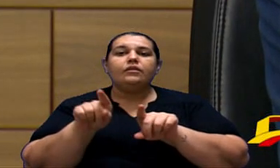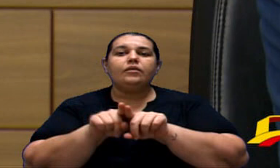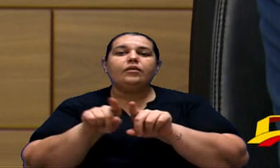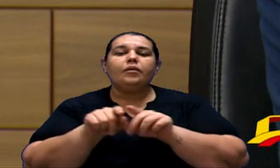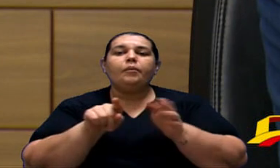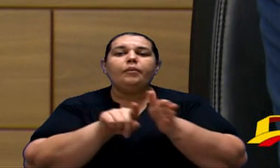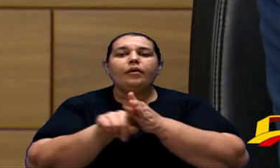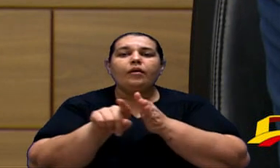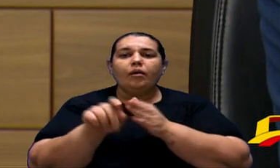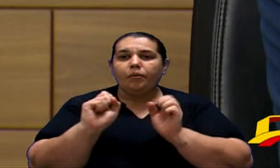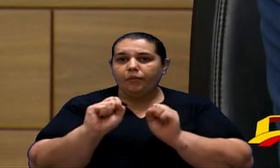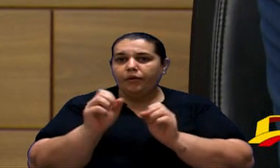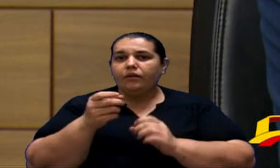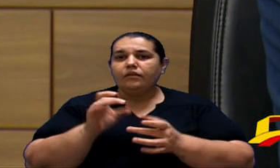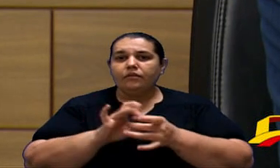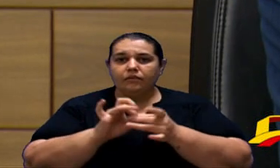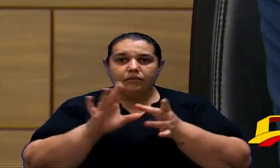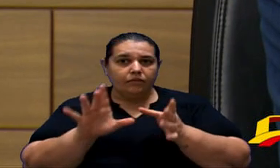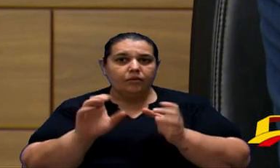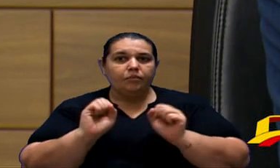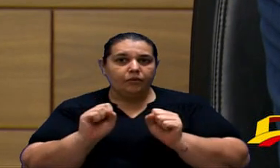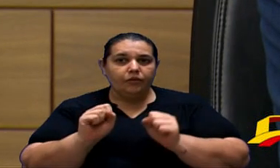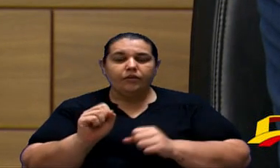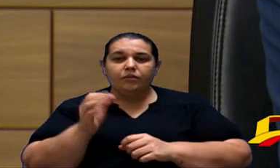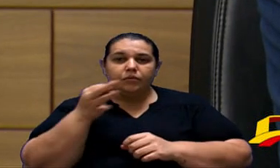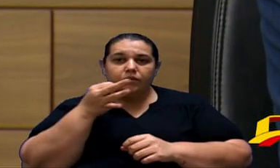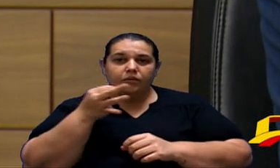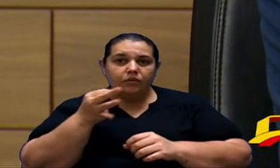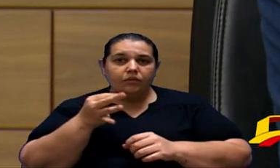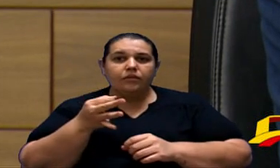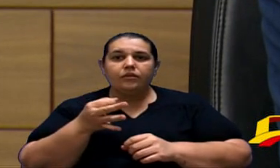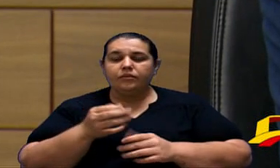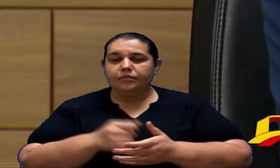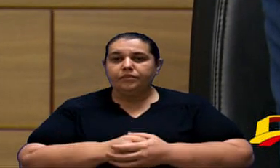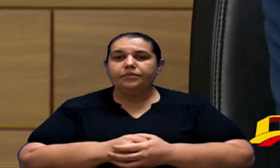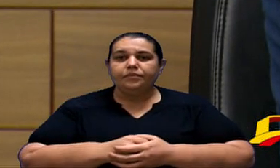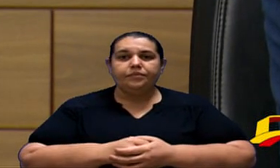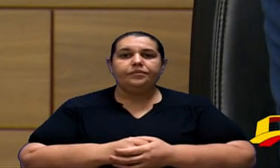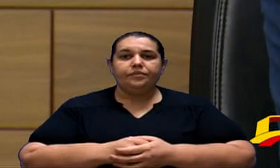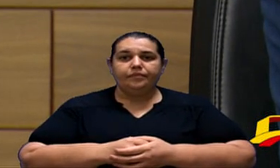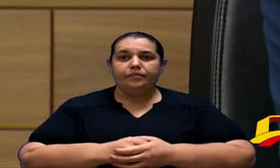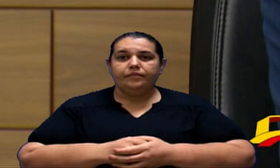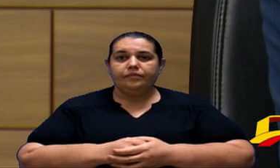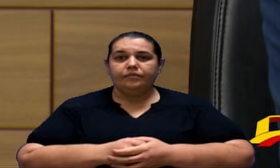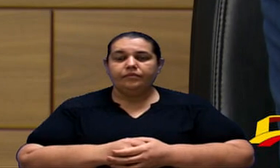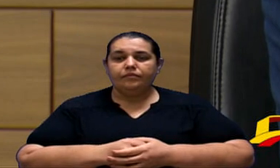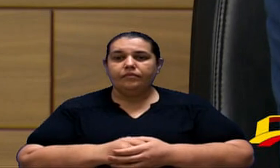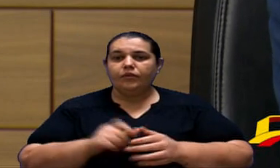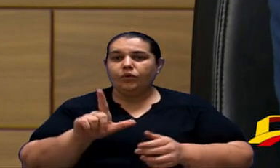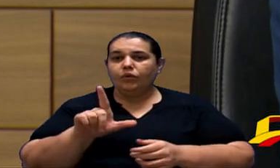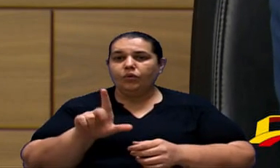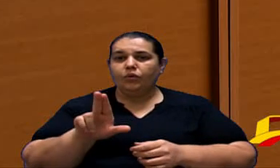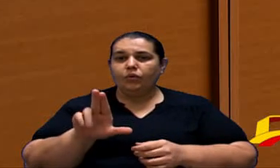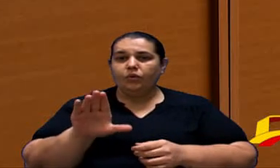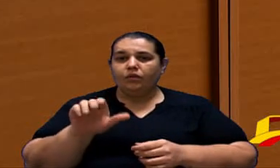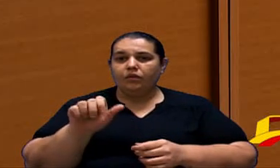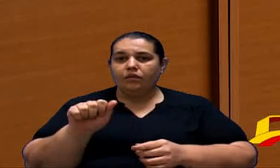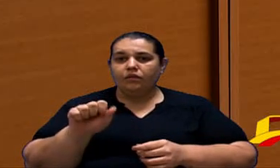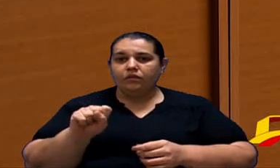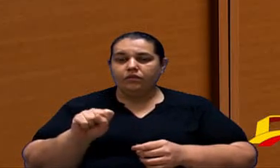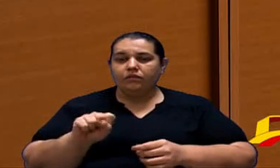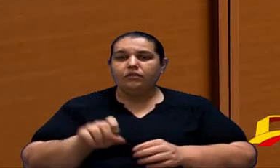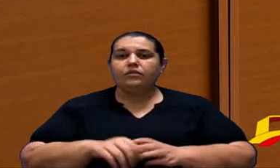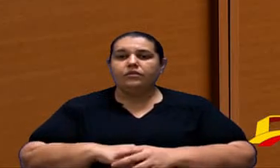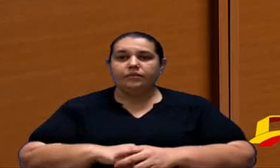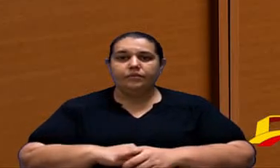coisa, falar alguma coisa, fica à disposição. Eu libero o microfone aqui. Quer falar, Lucas? Quem está